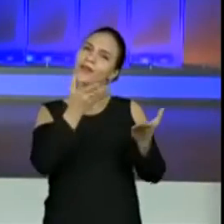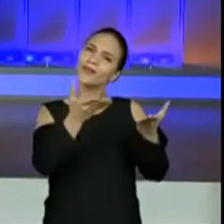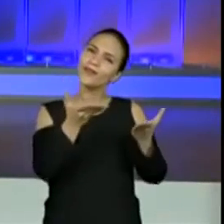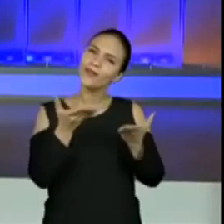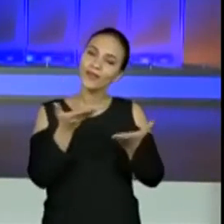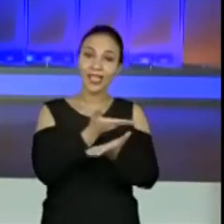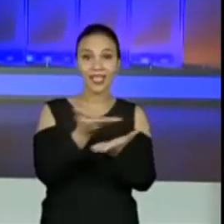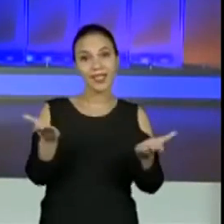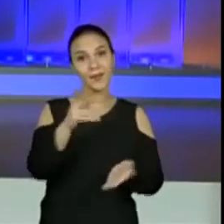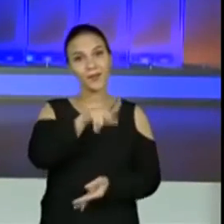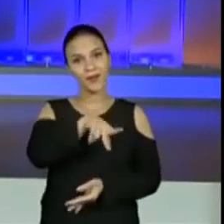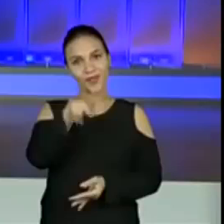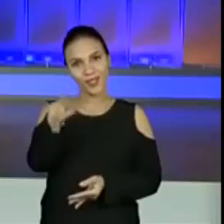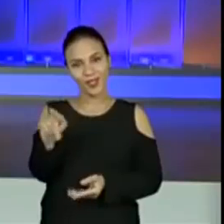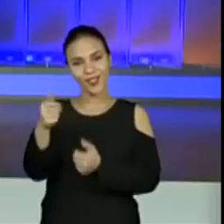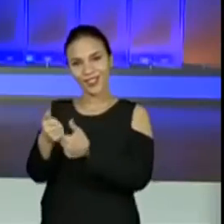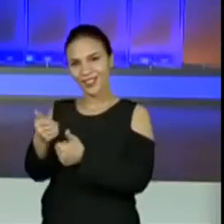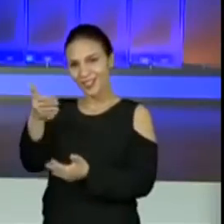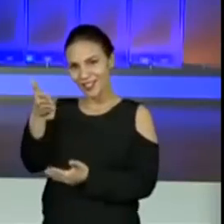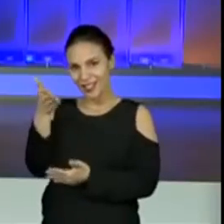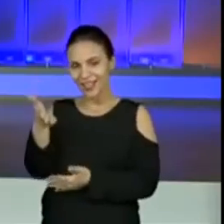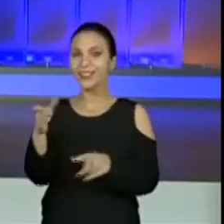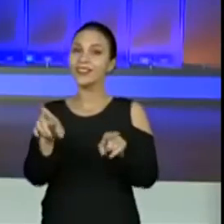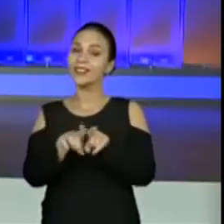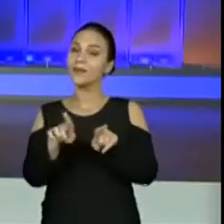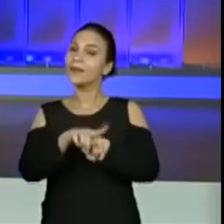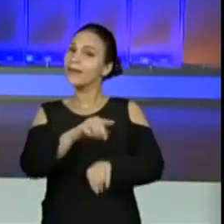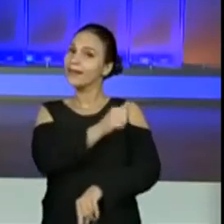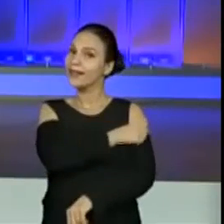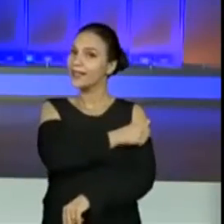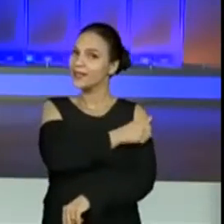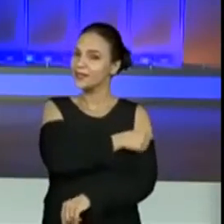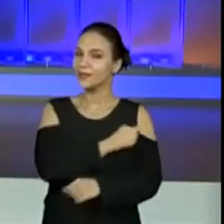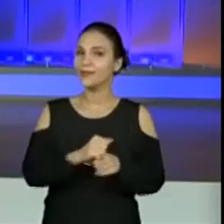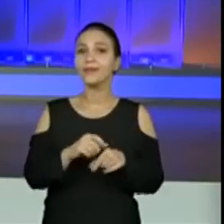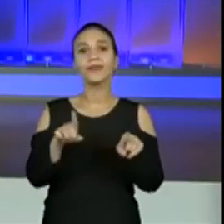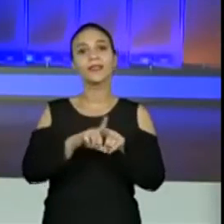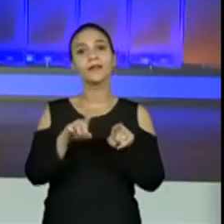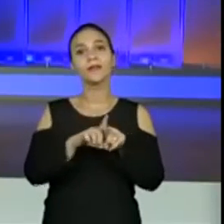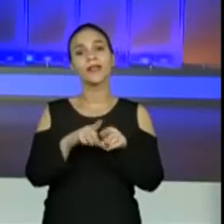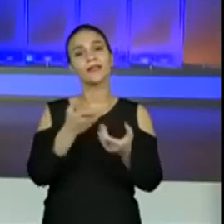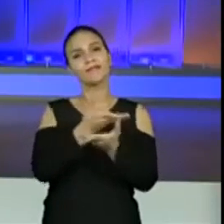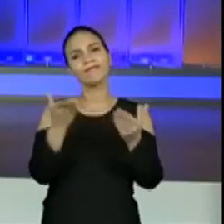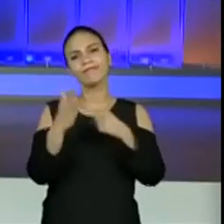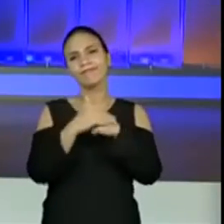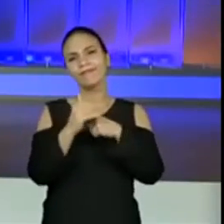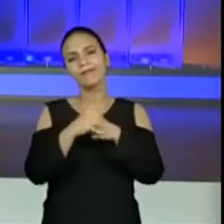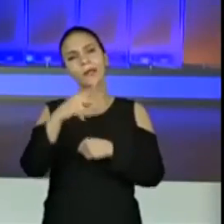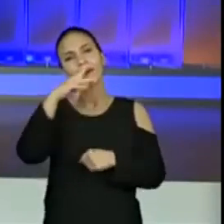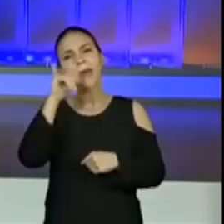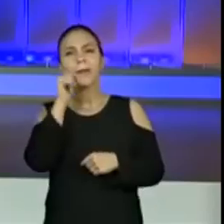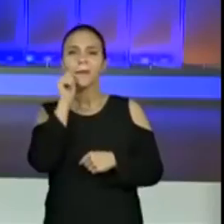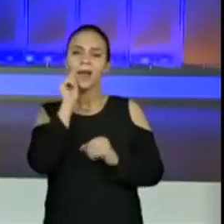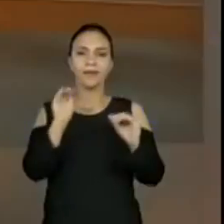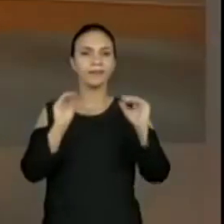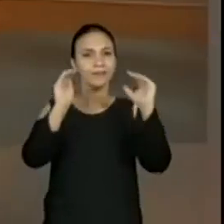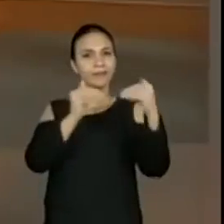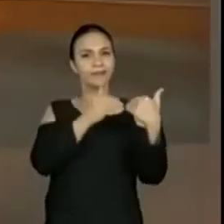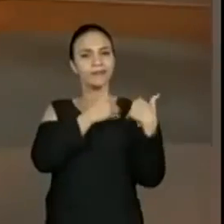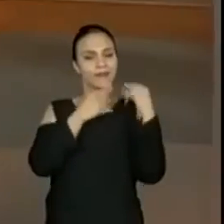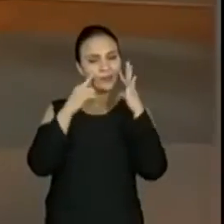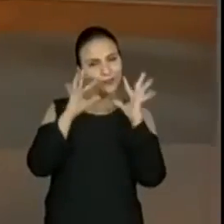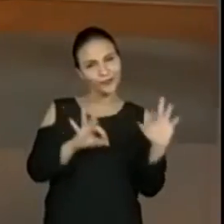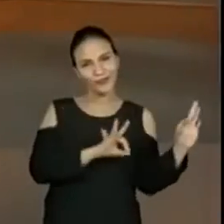aos nossos professores que estão aqui no chat, aos nossos alunos e aos nossos queridos pais e responsáveis que estão em casa